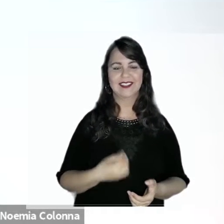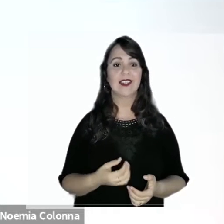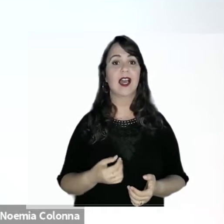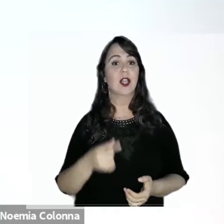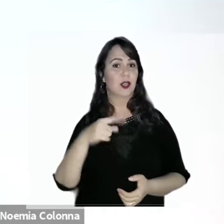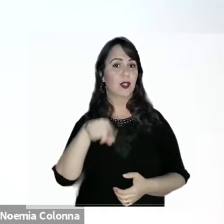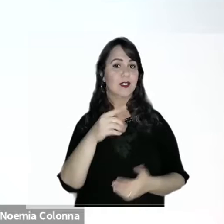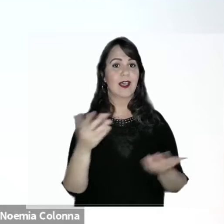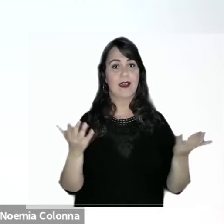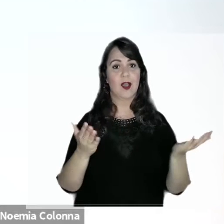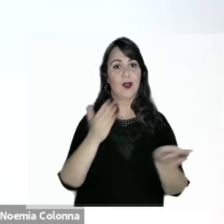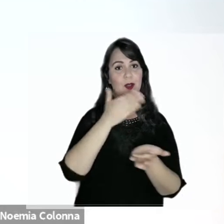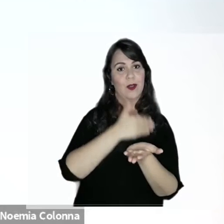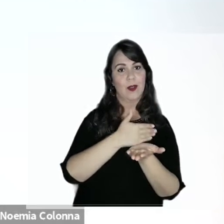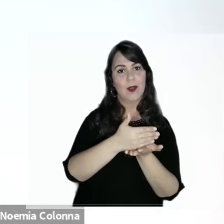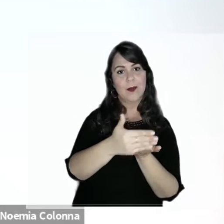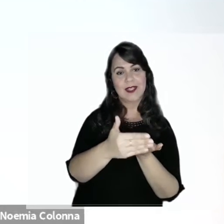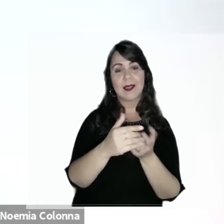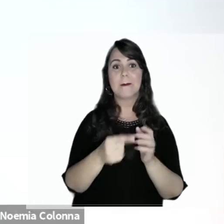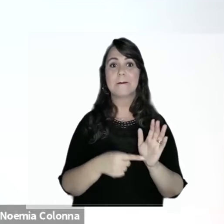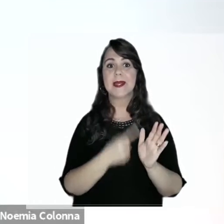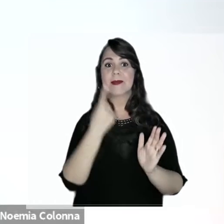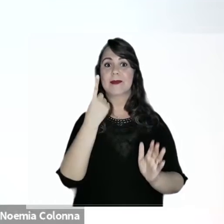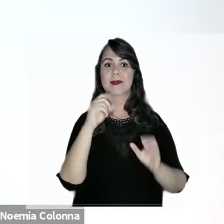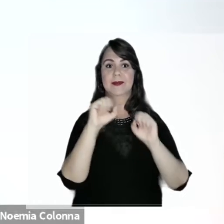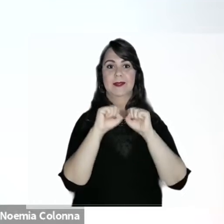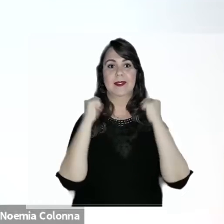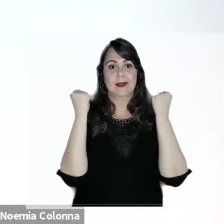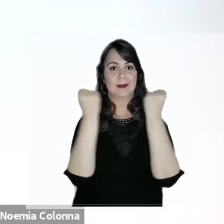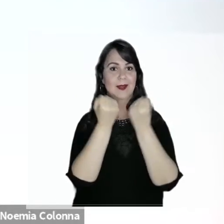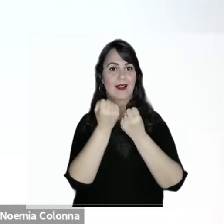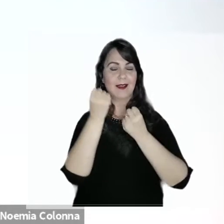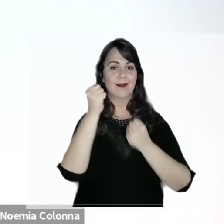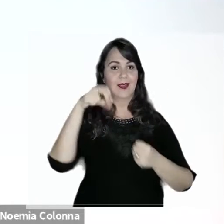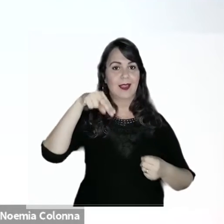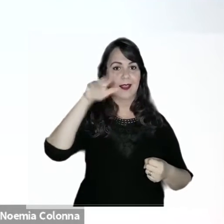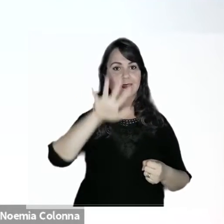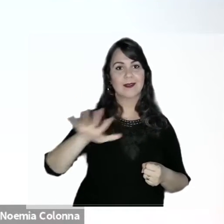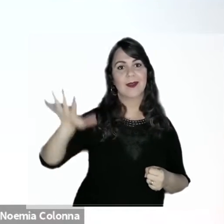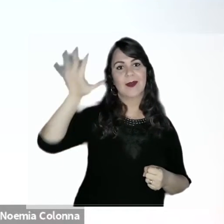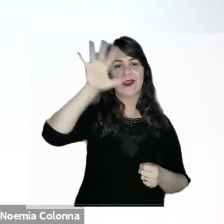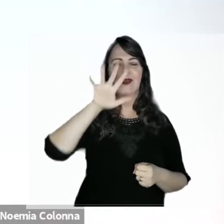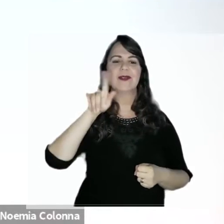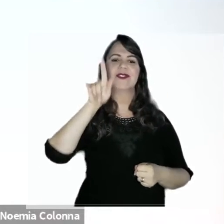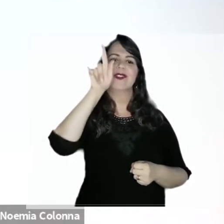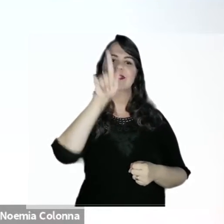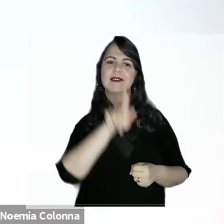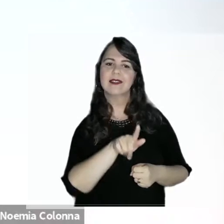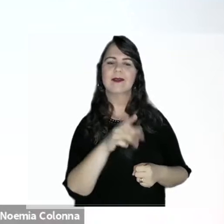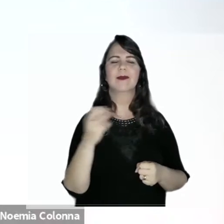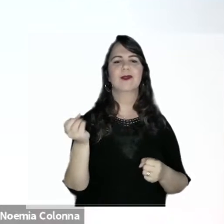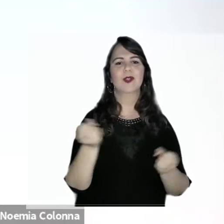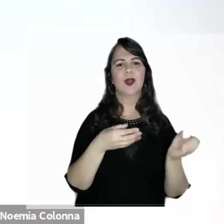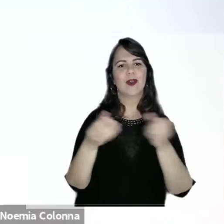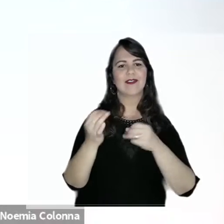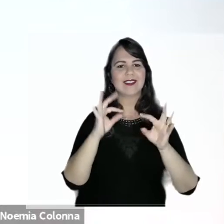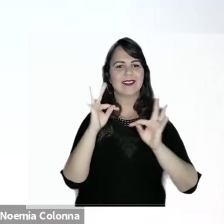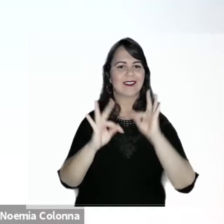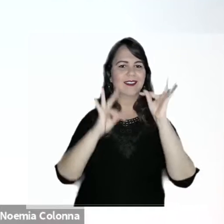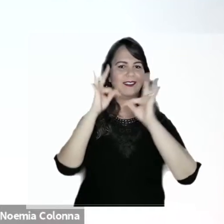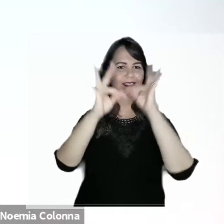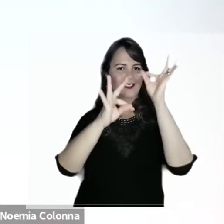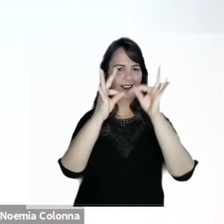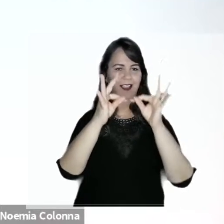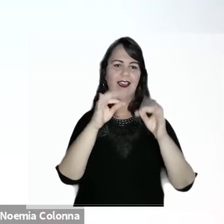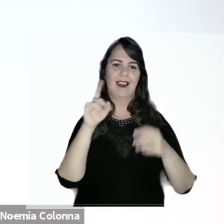momento. Damos então início ao primeiro Seminário Nacional Gestão e Inovação no Judiciário à